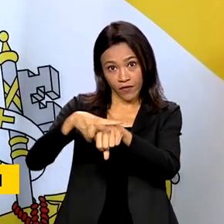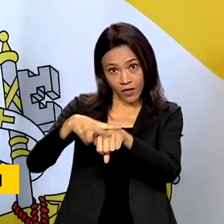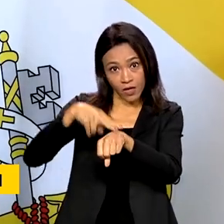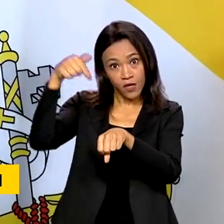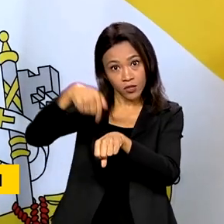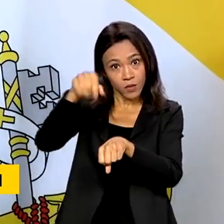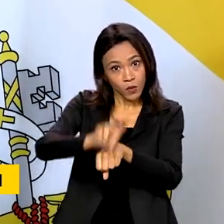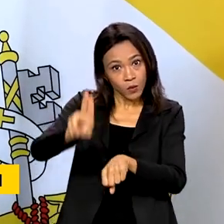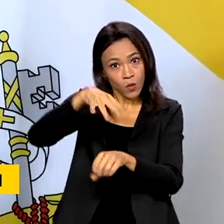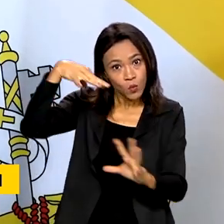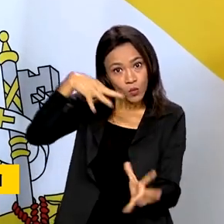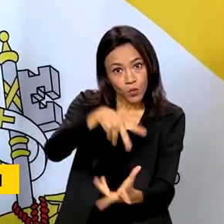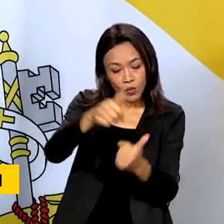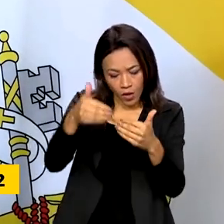a partir dessa próxima década. Obrigado. Obrigado. Obrigado. Obrigado.